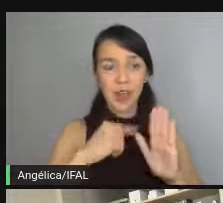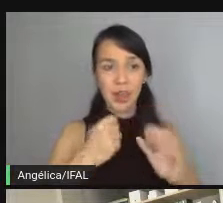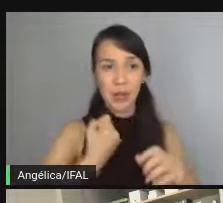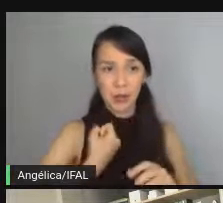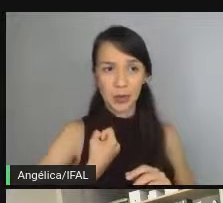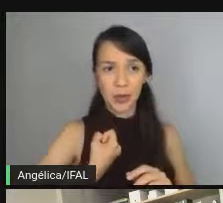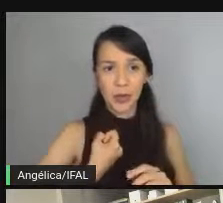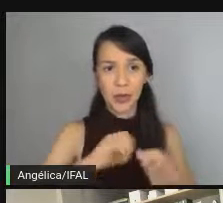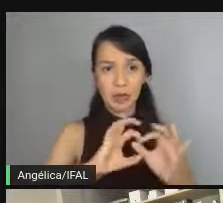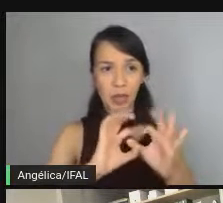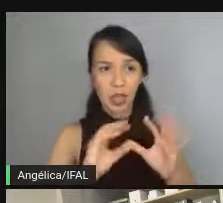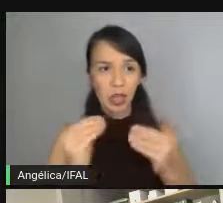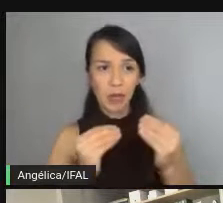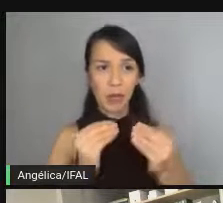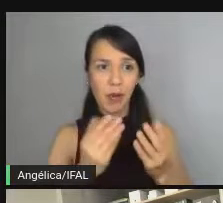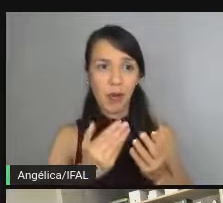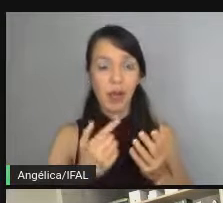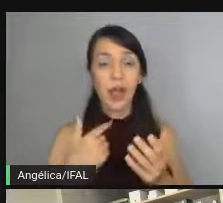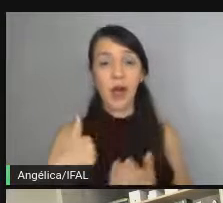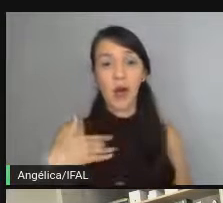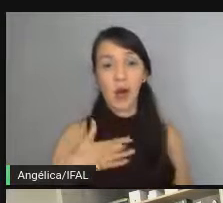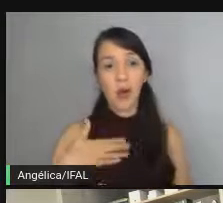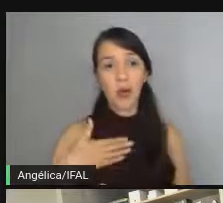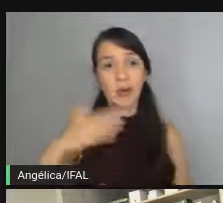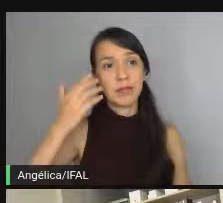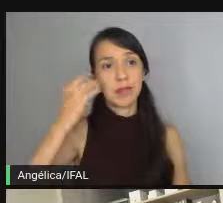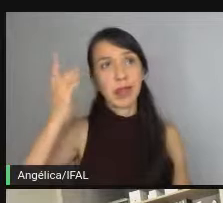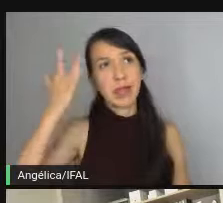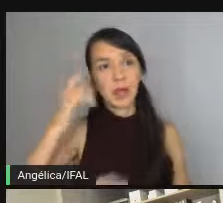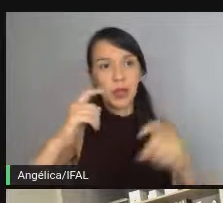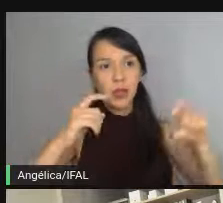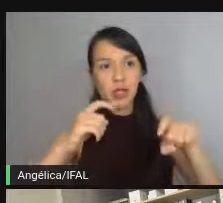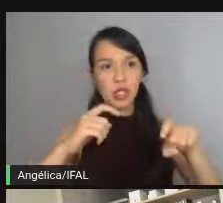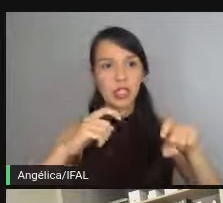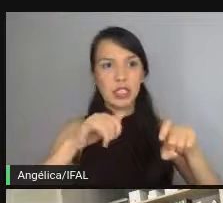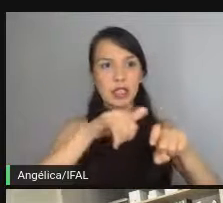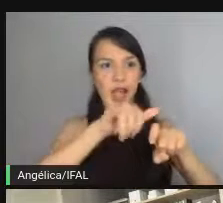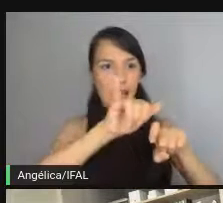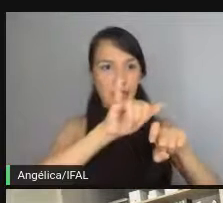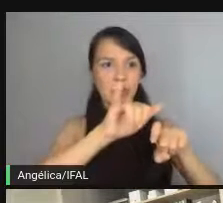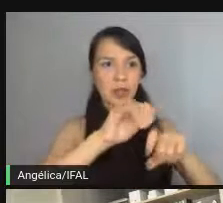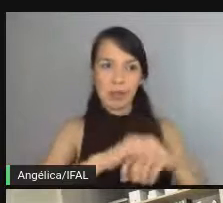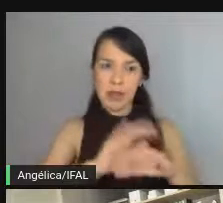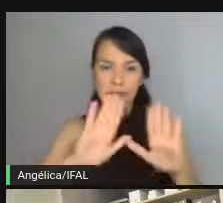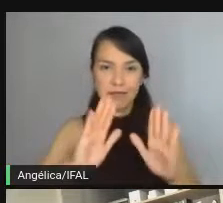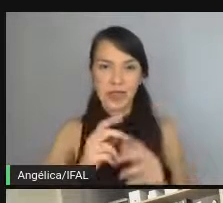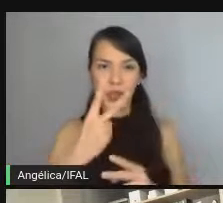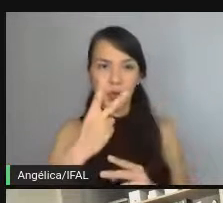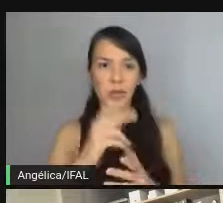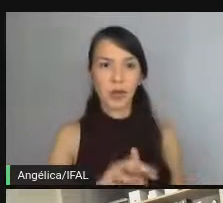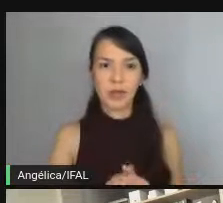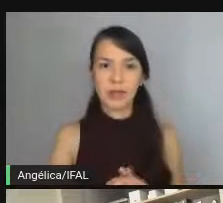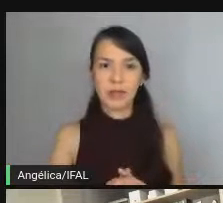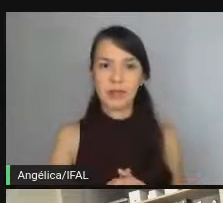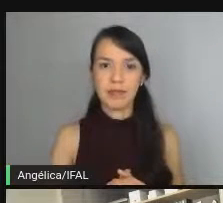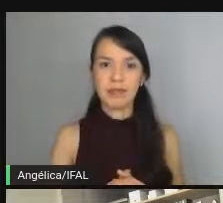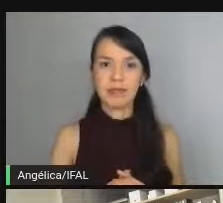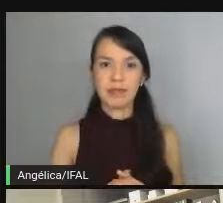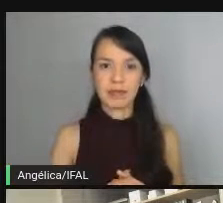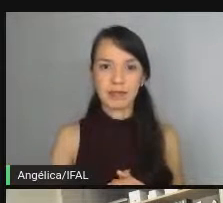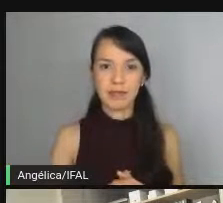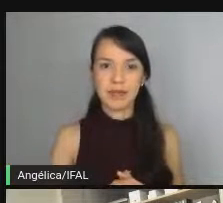gosto, eu gosto da ideia da gente ter X elevado a Y, dois parâmetros. Ok, ok, então.